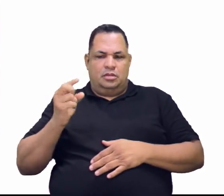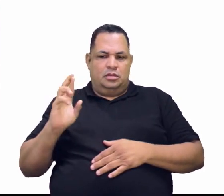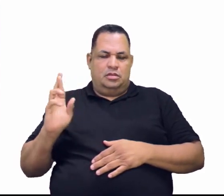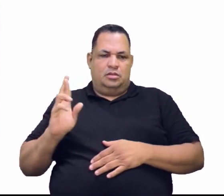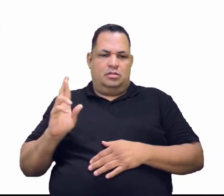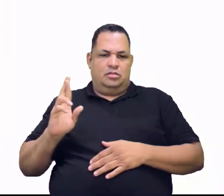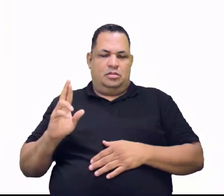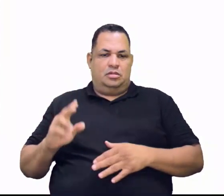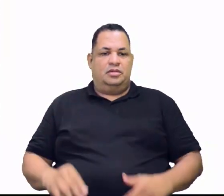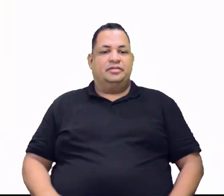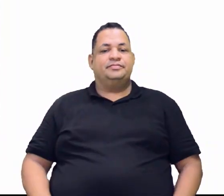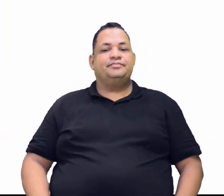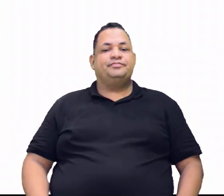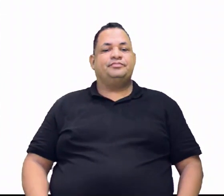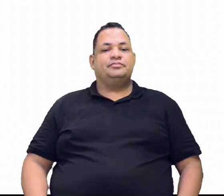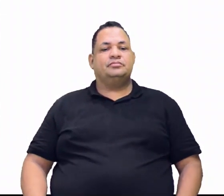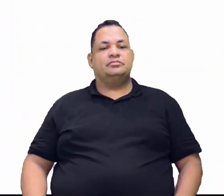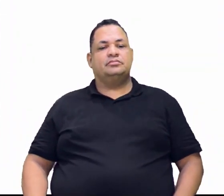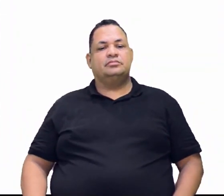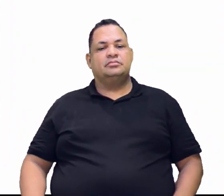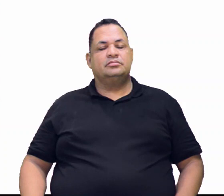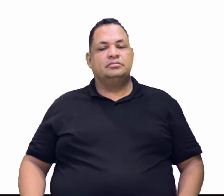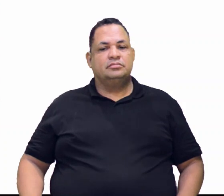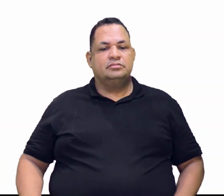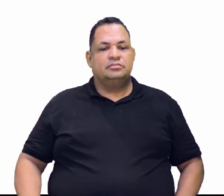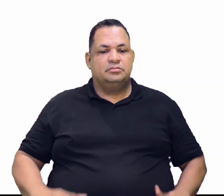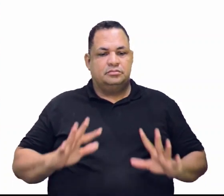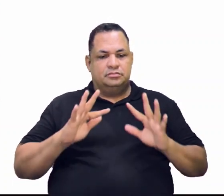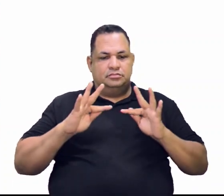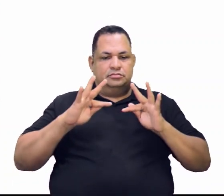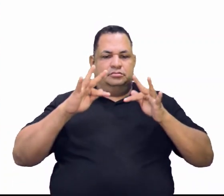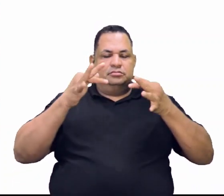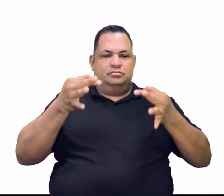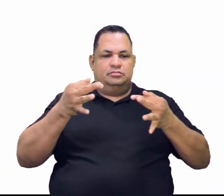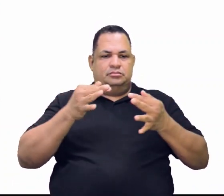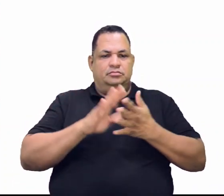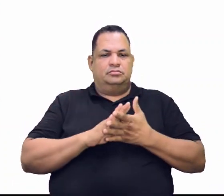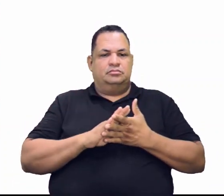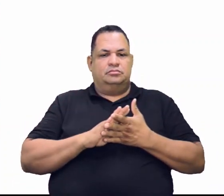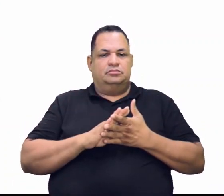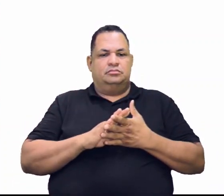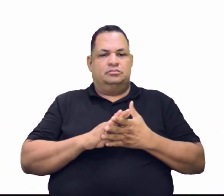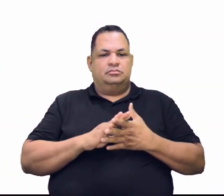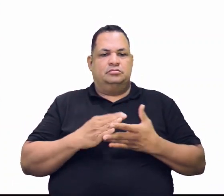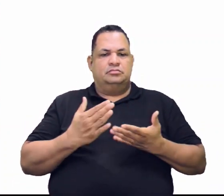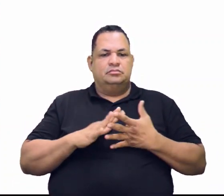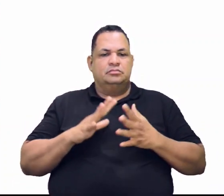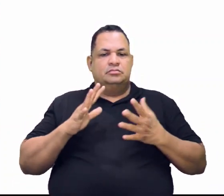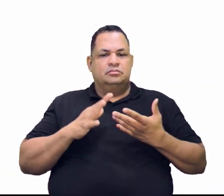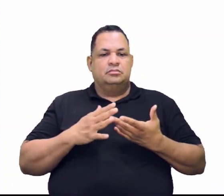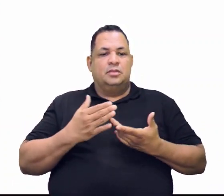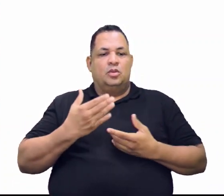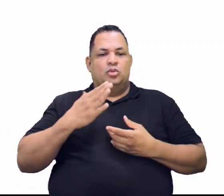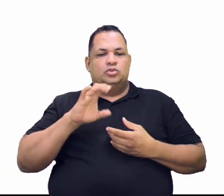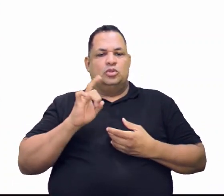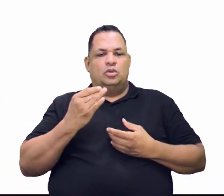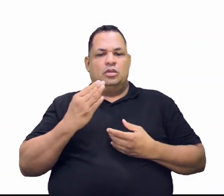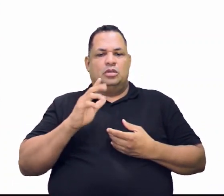uma tonelada. E aí, pra fechar, o choque do garimpo, senhores.